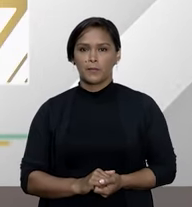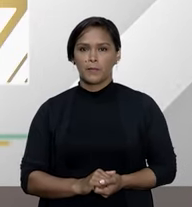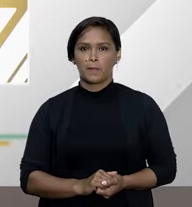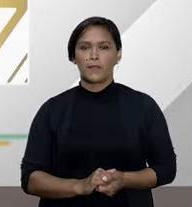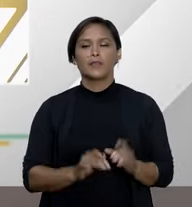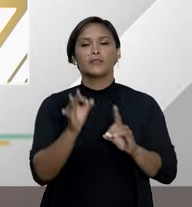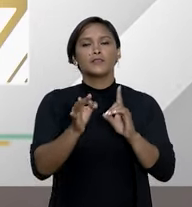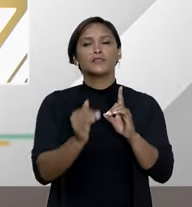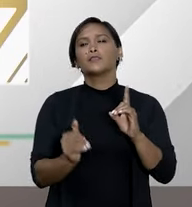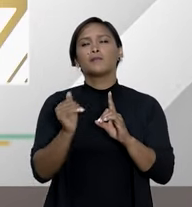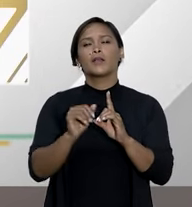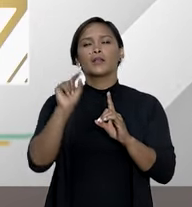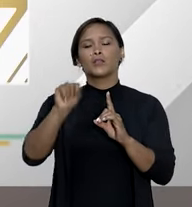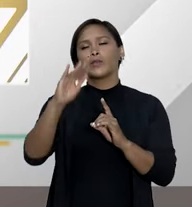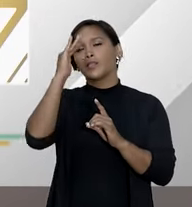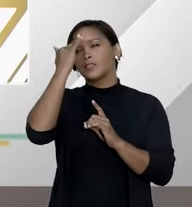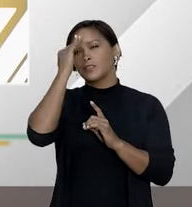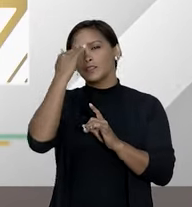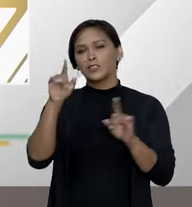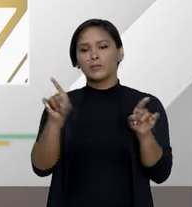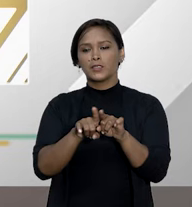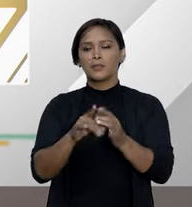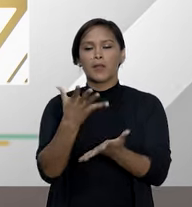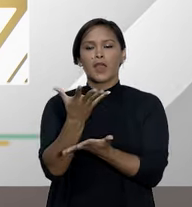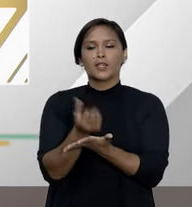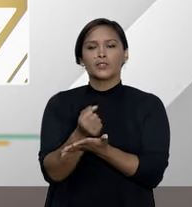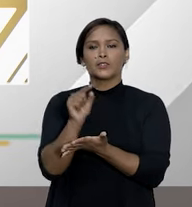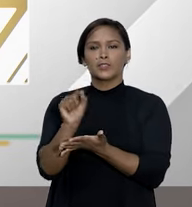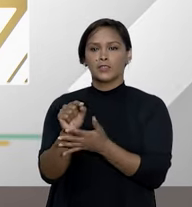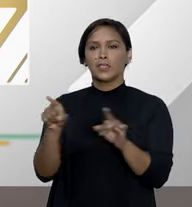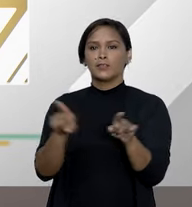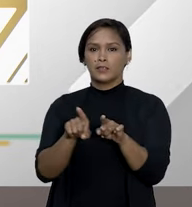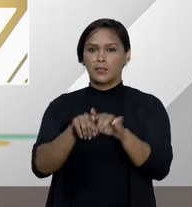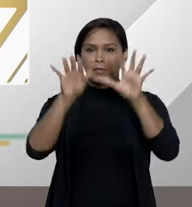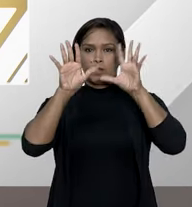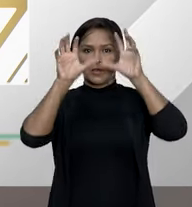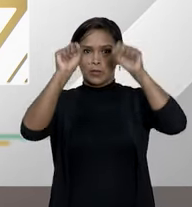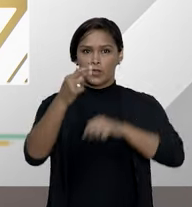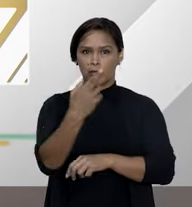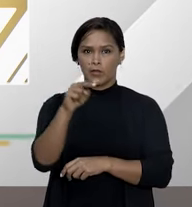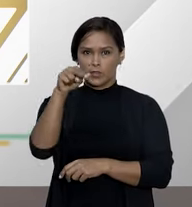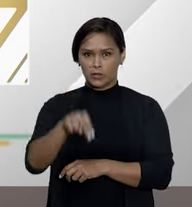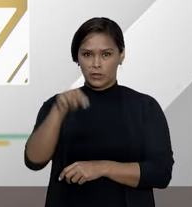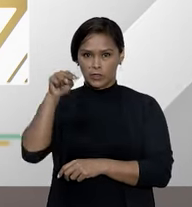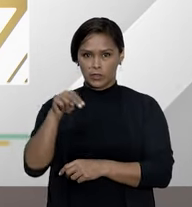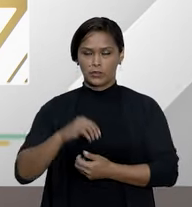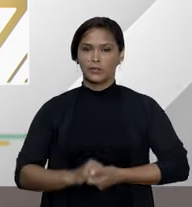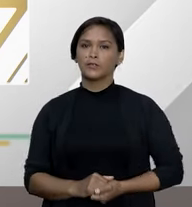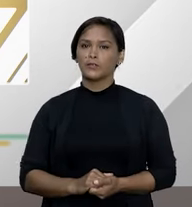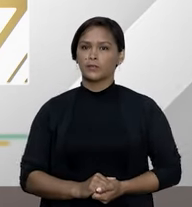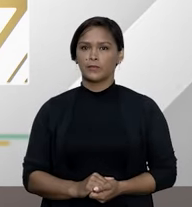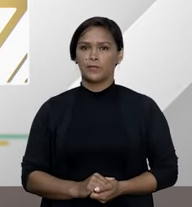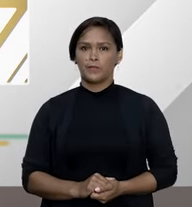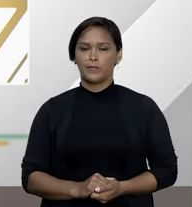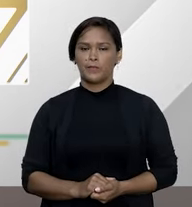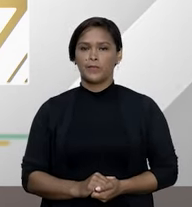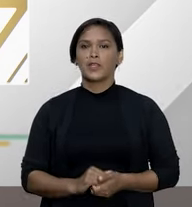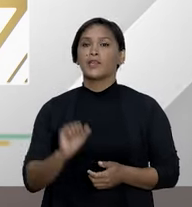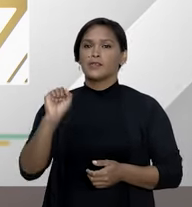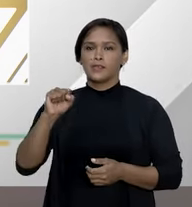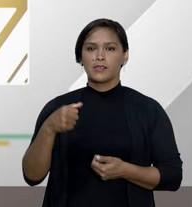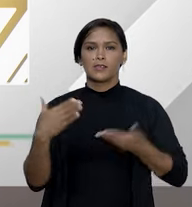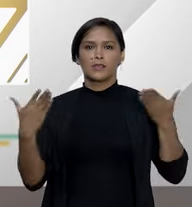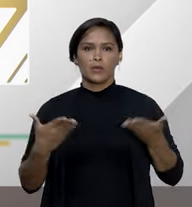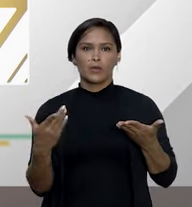desembargador e esse é o entendimento adotado também pelo seu tribunal é hoje nós